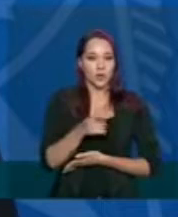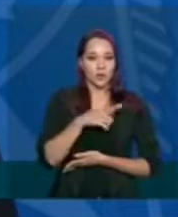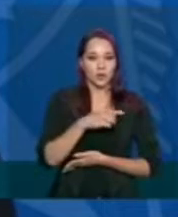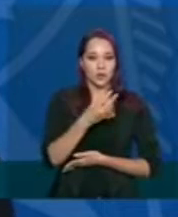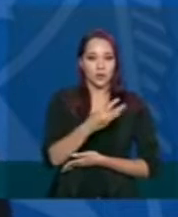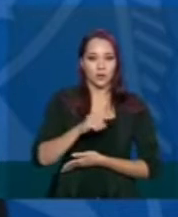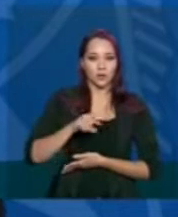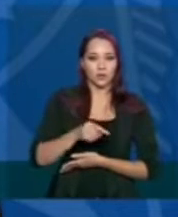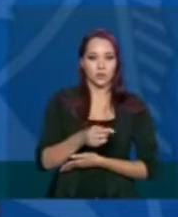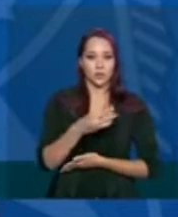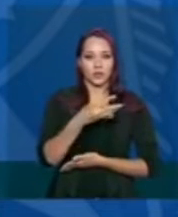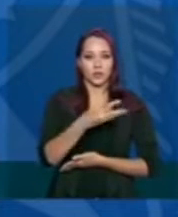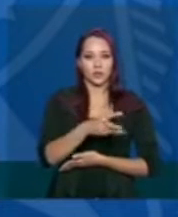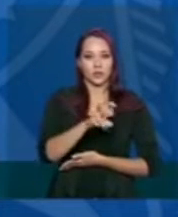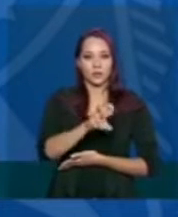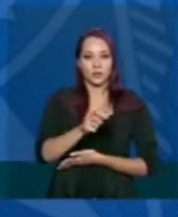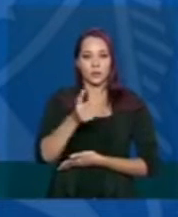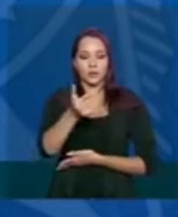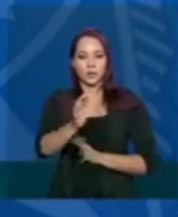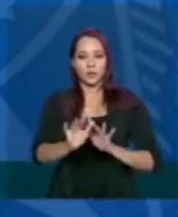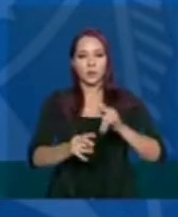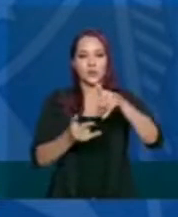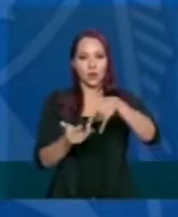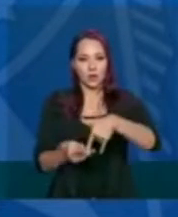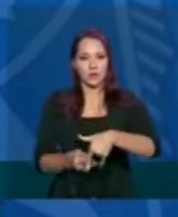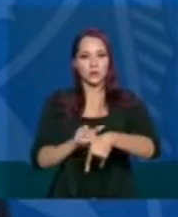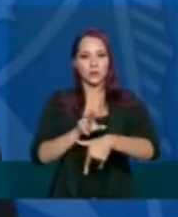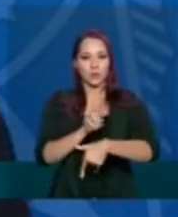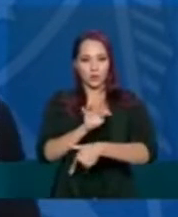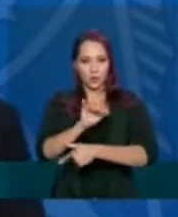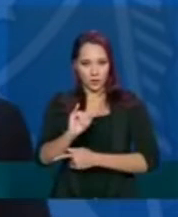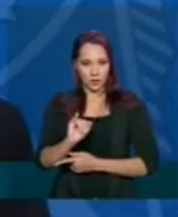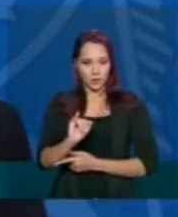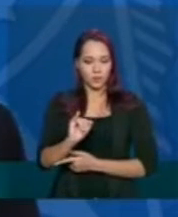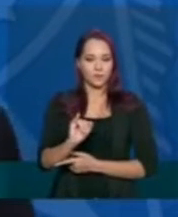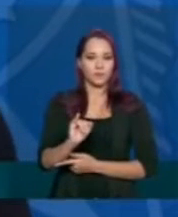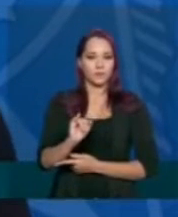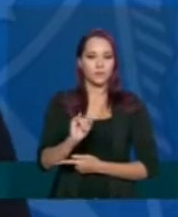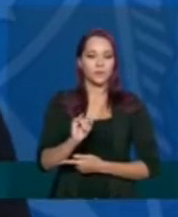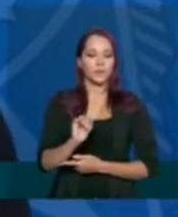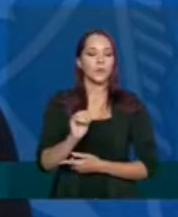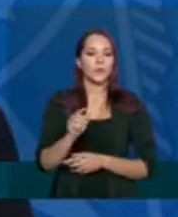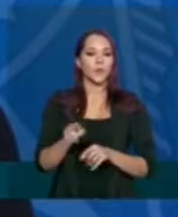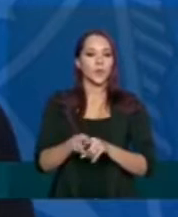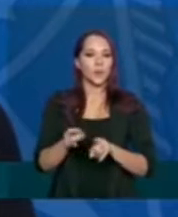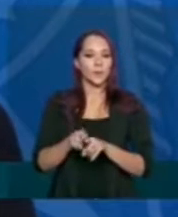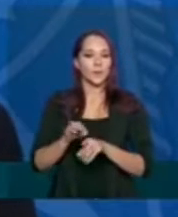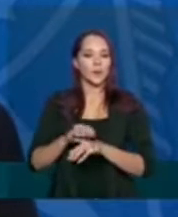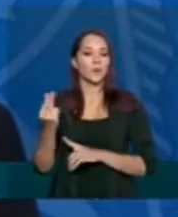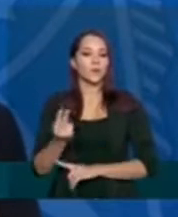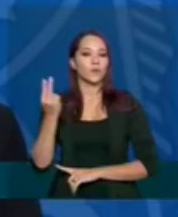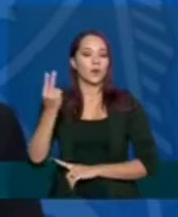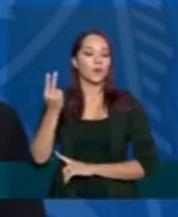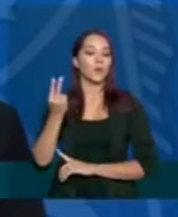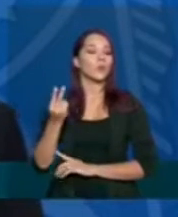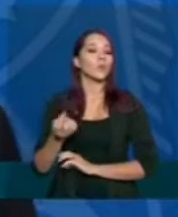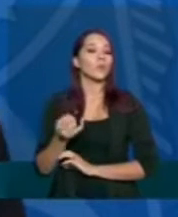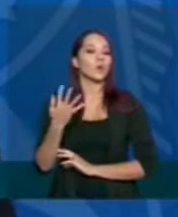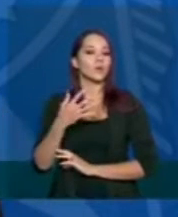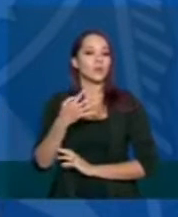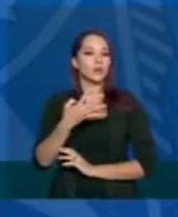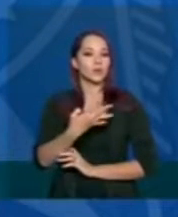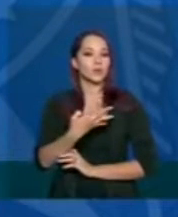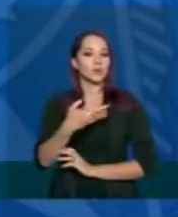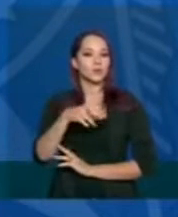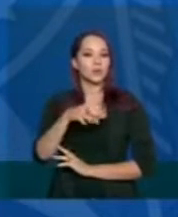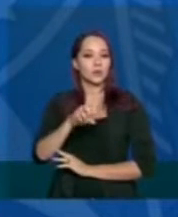3.352 leitos de UTI e com o valor de R